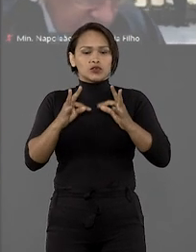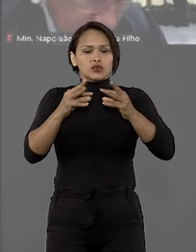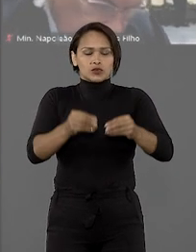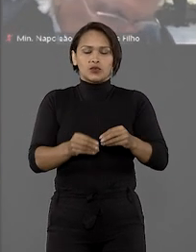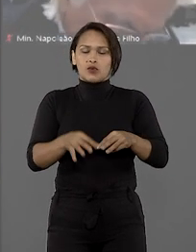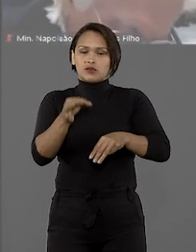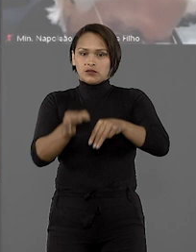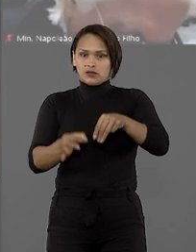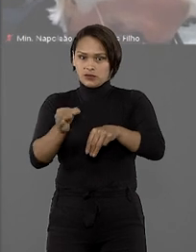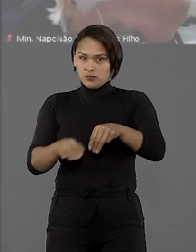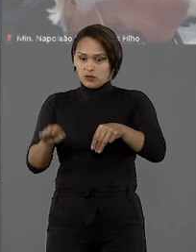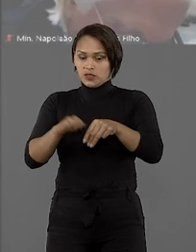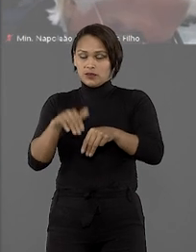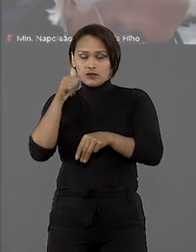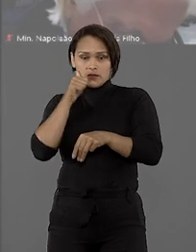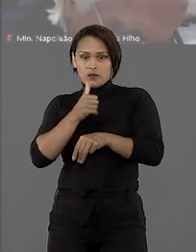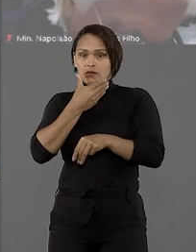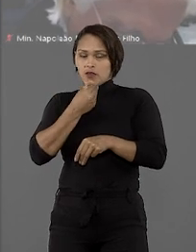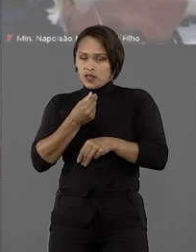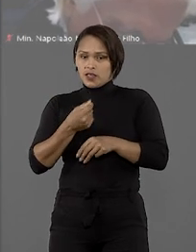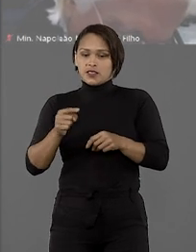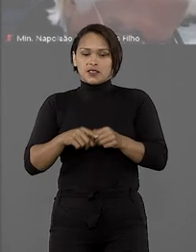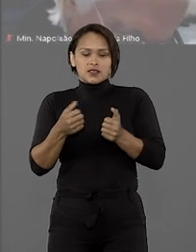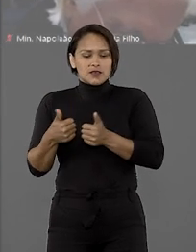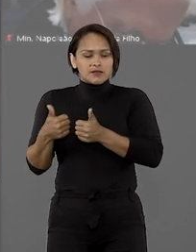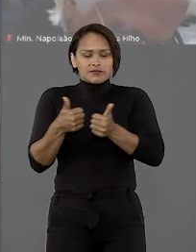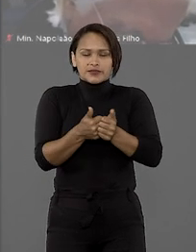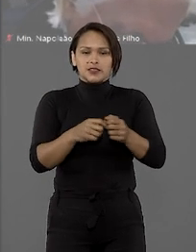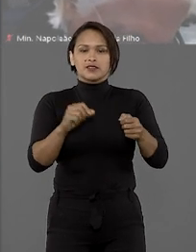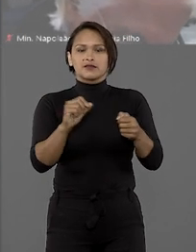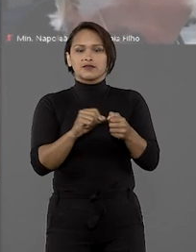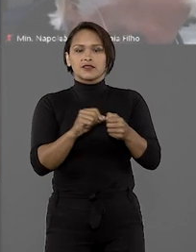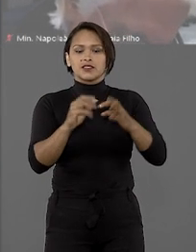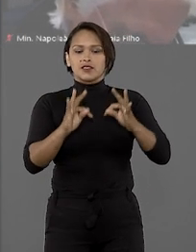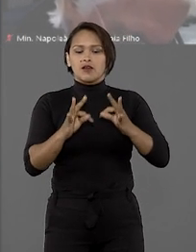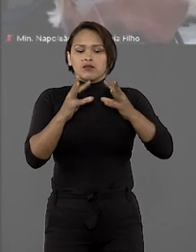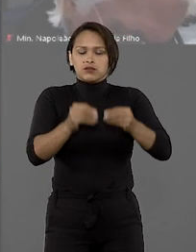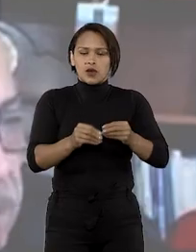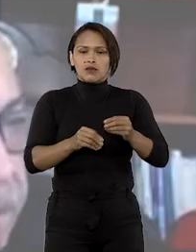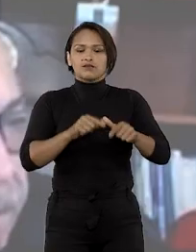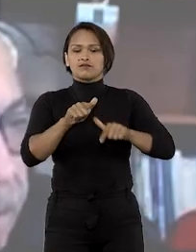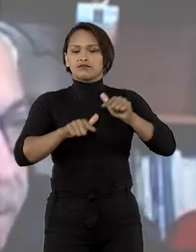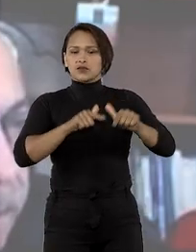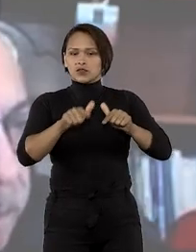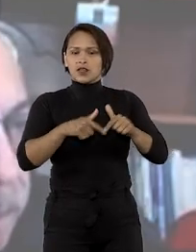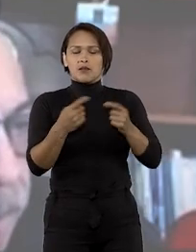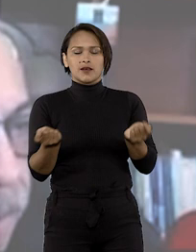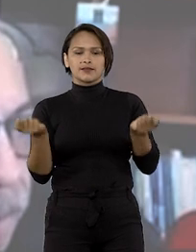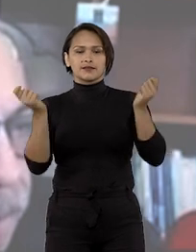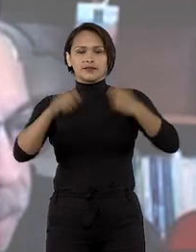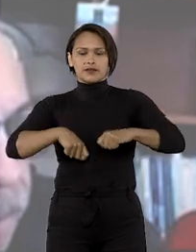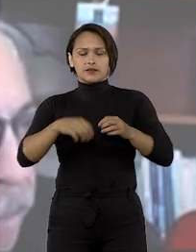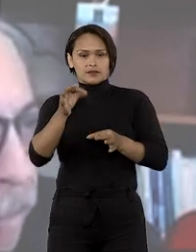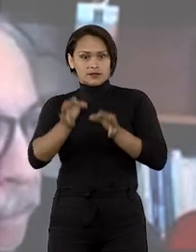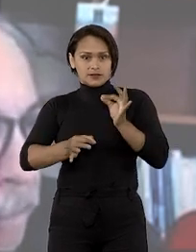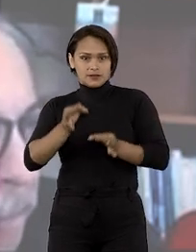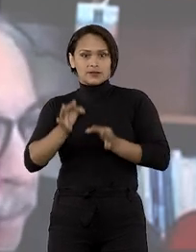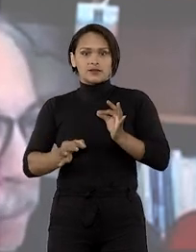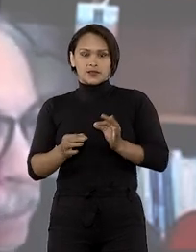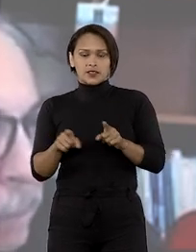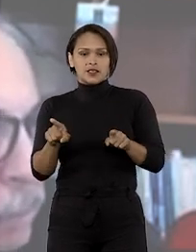senhores ministros e ministras, que cumpriram com desigultura, notável capacidade